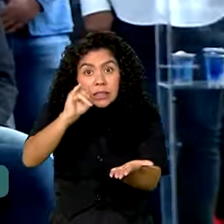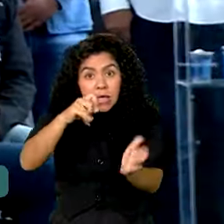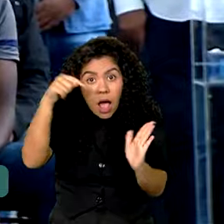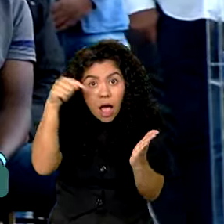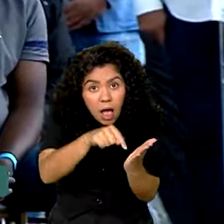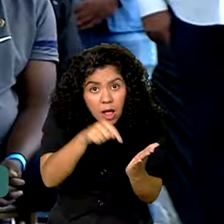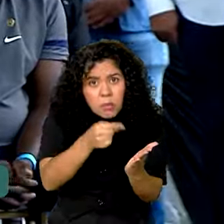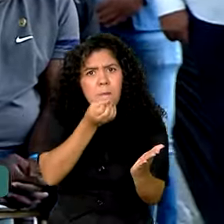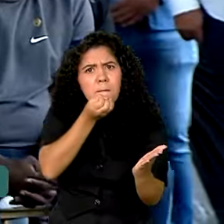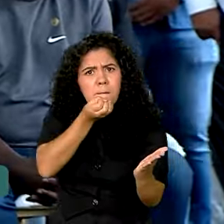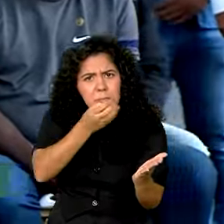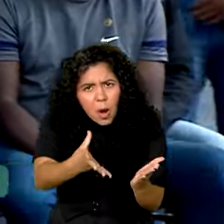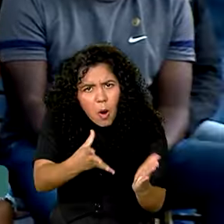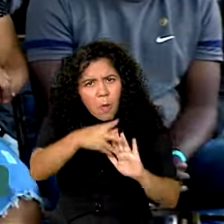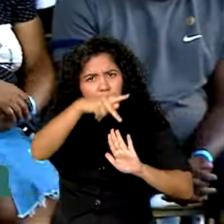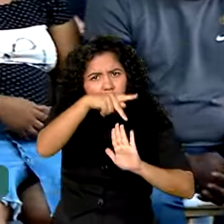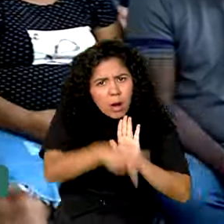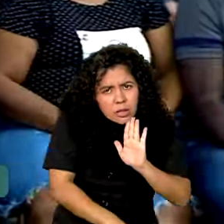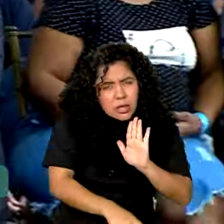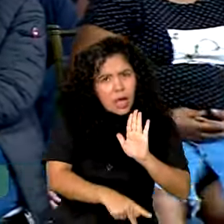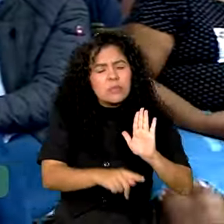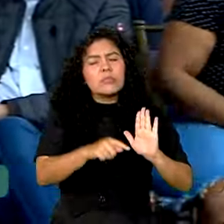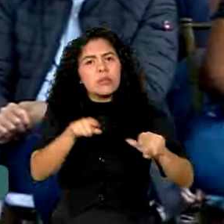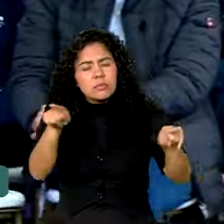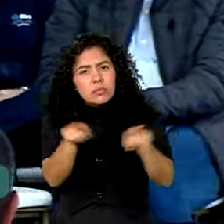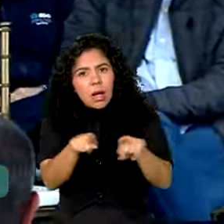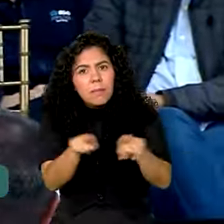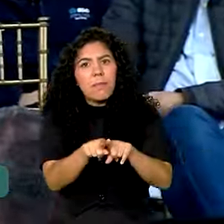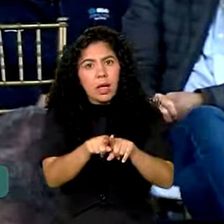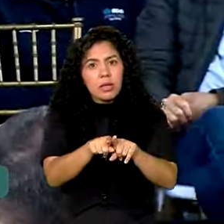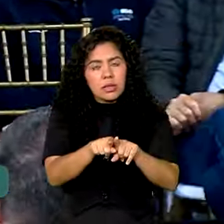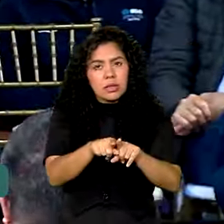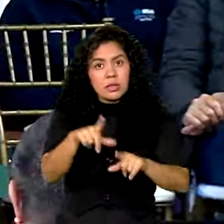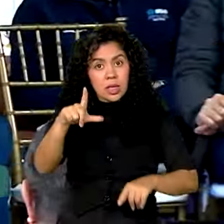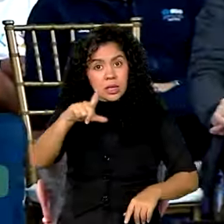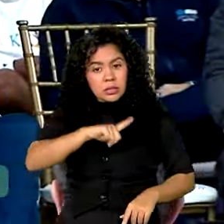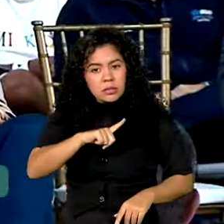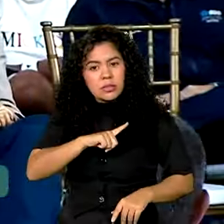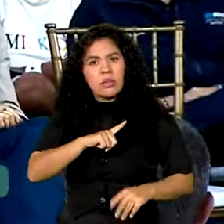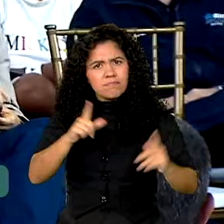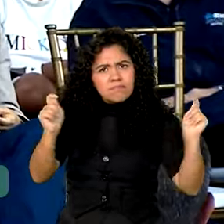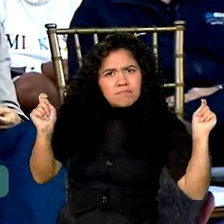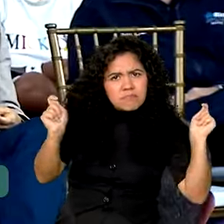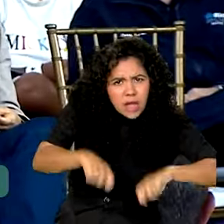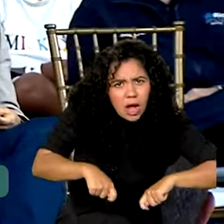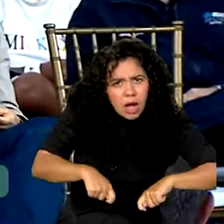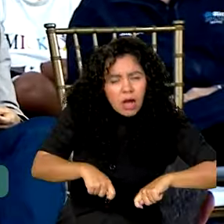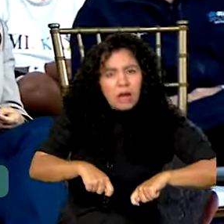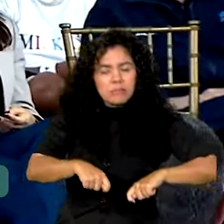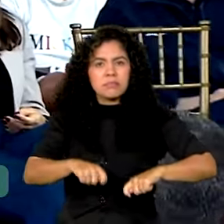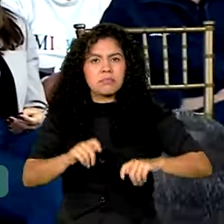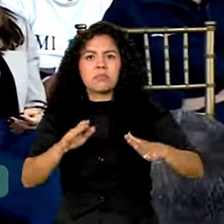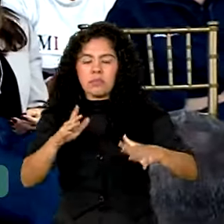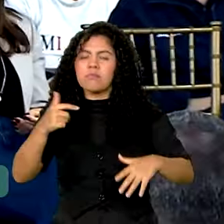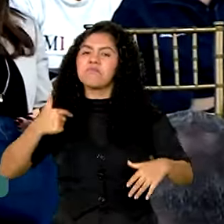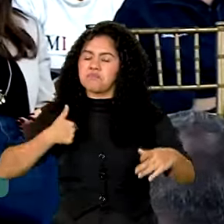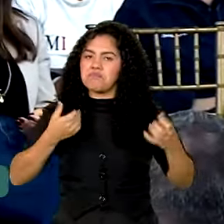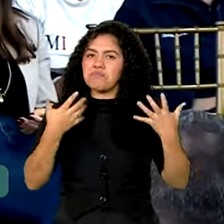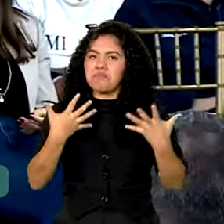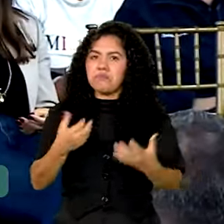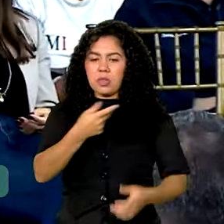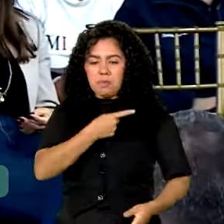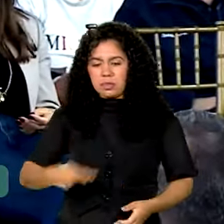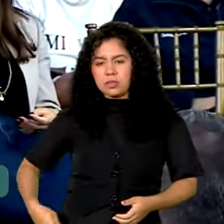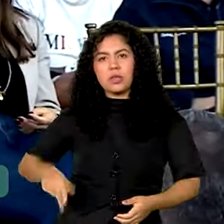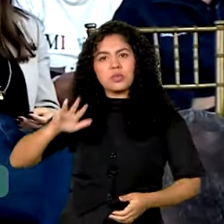for bem apresentado e o projeto for uma coisa possível de ser feita, não tem porquê o presidente